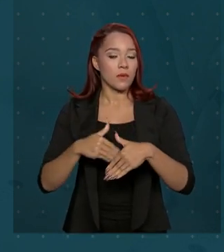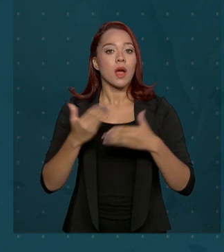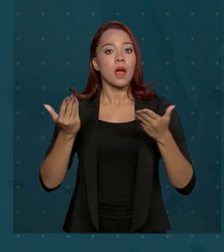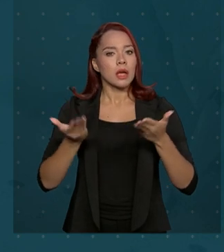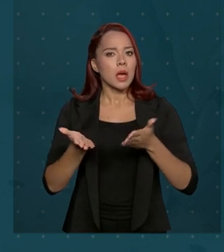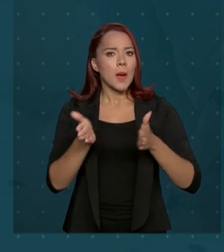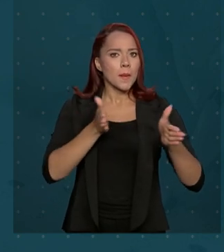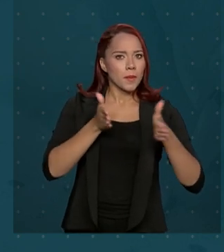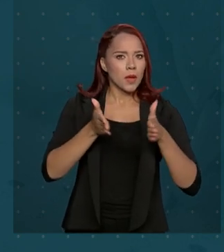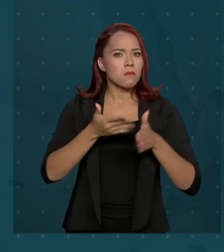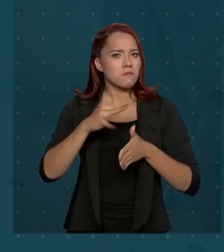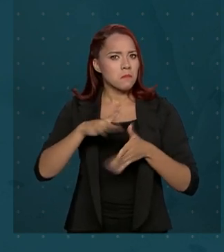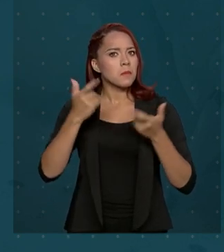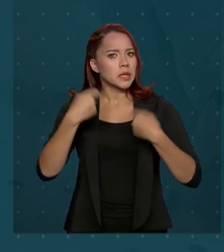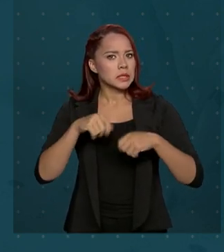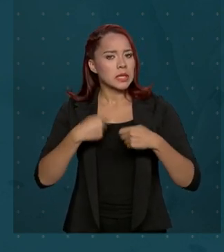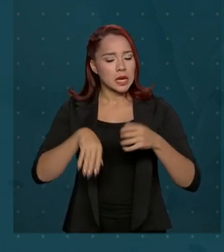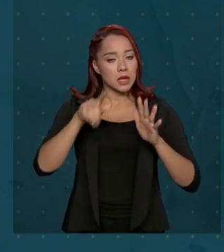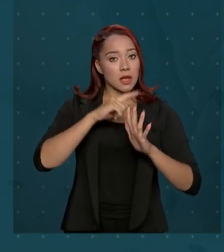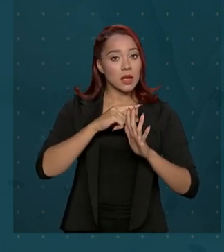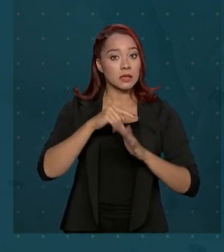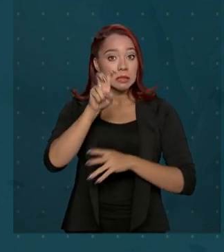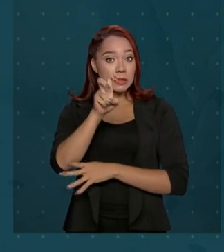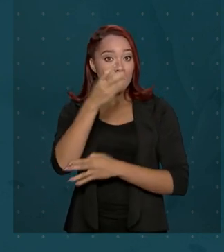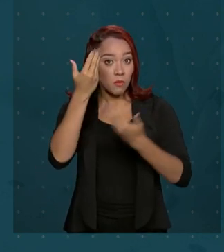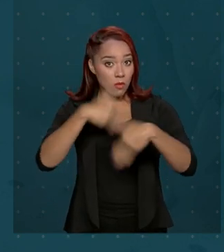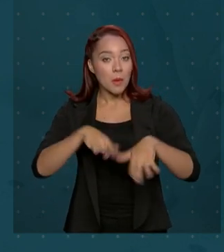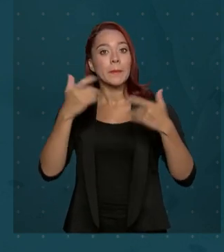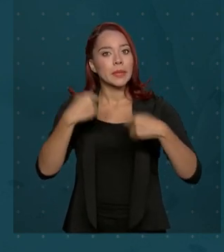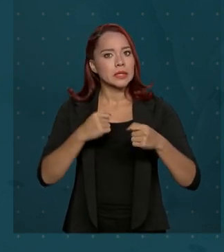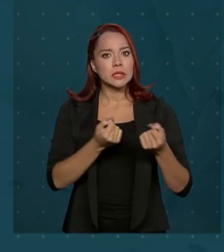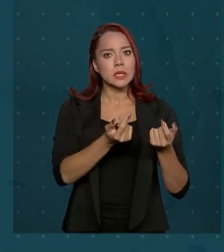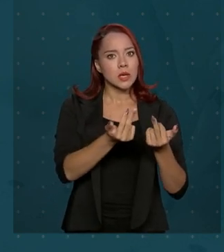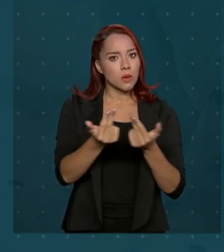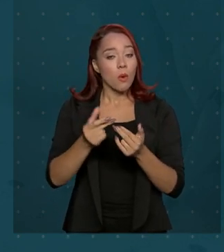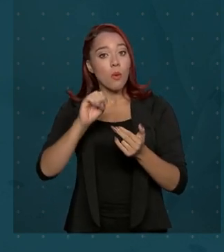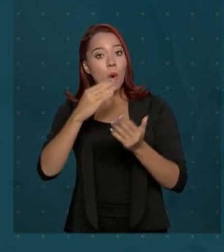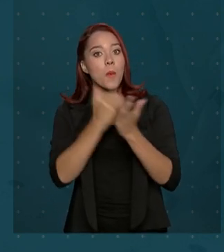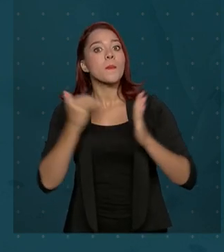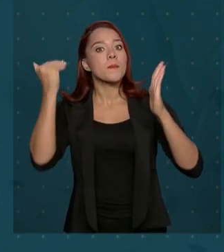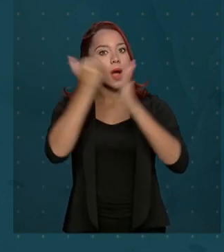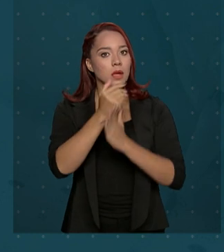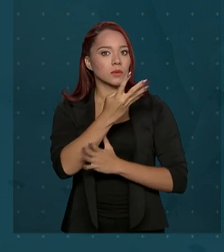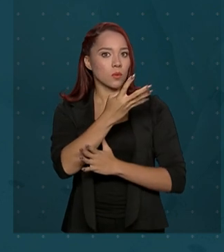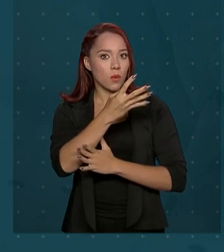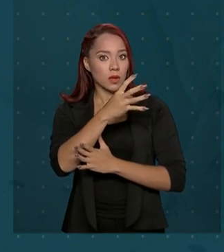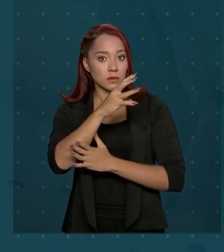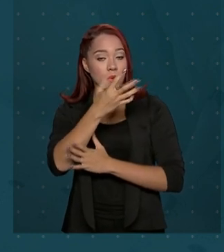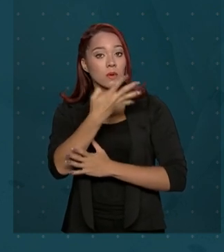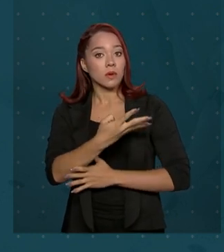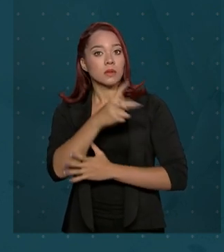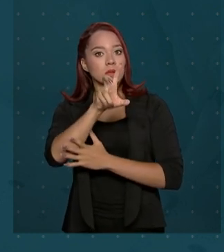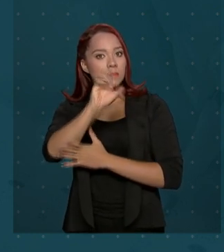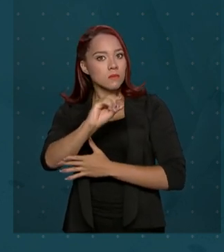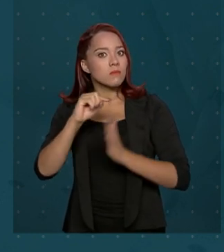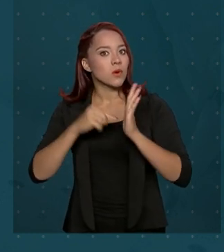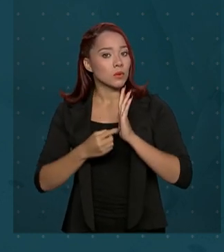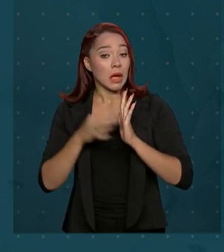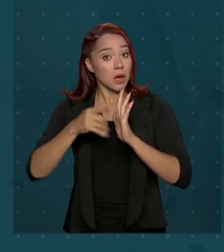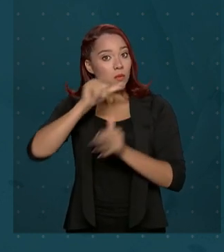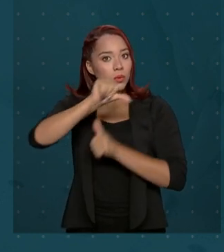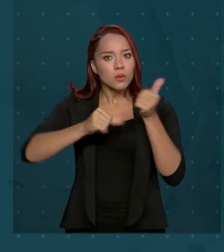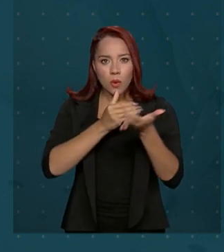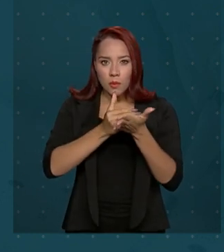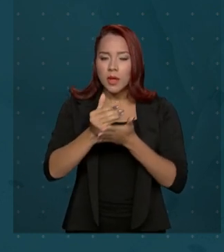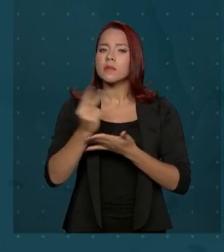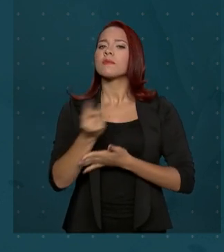média aritmética das notas nas cinco provas do Enem tem que ser igual ou maior que 450 pontos. Essas mudanças